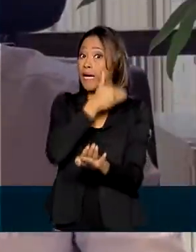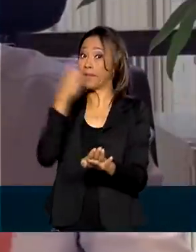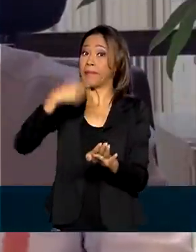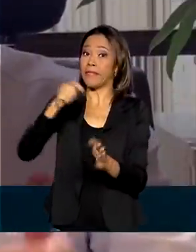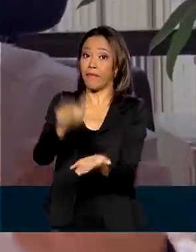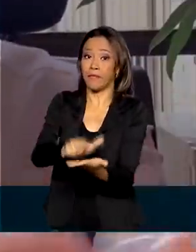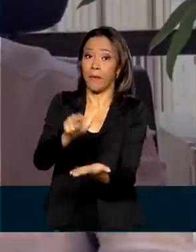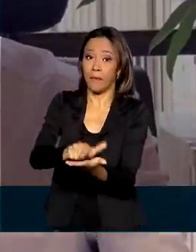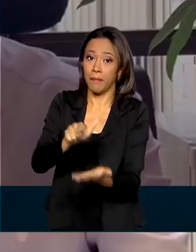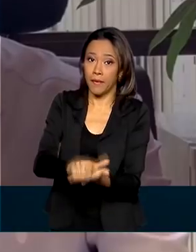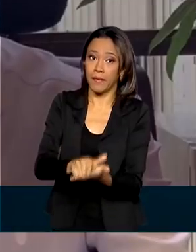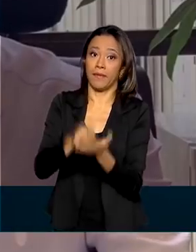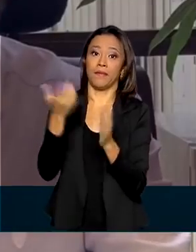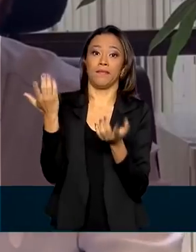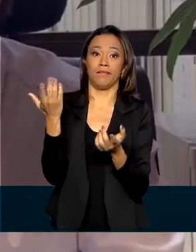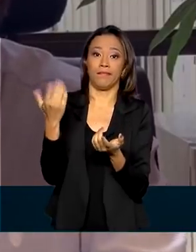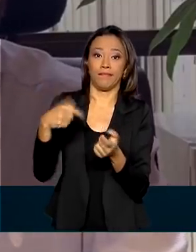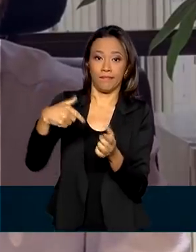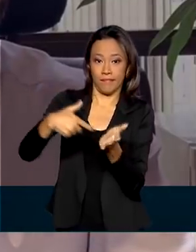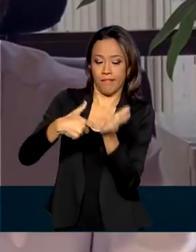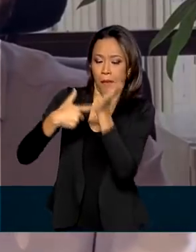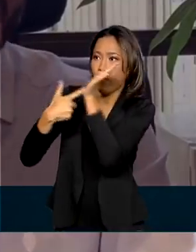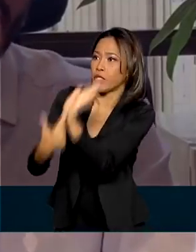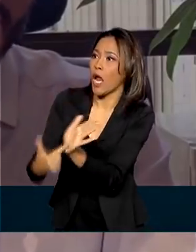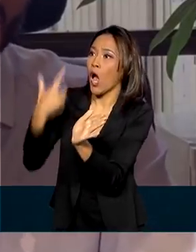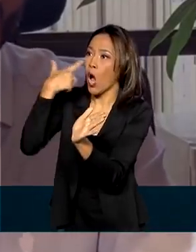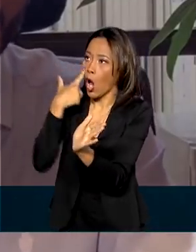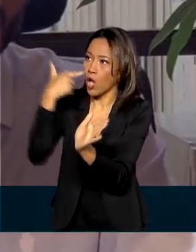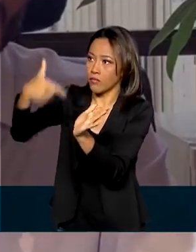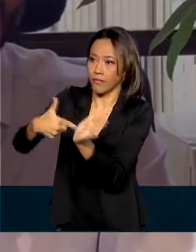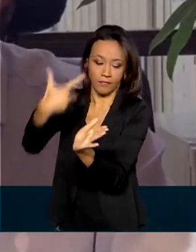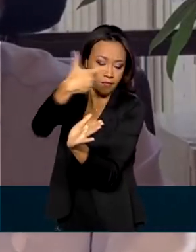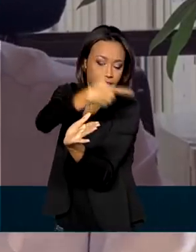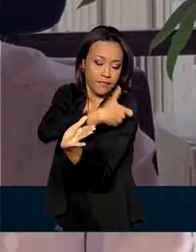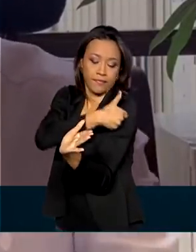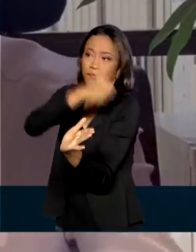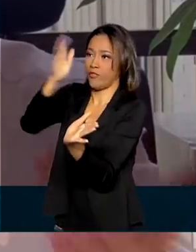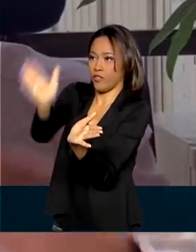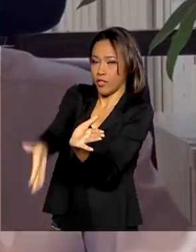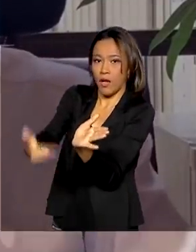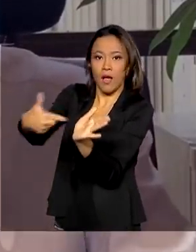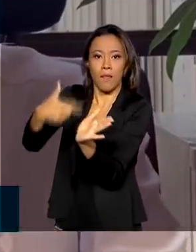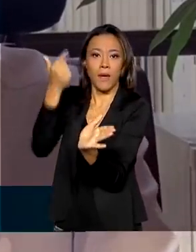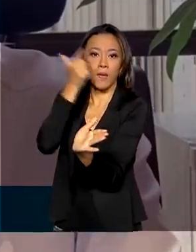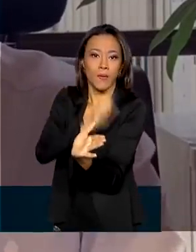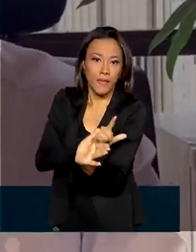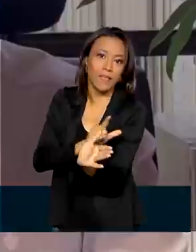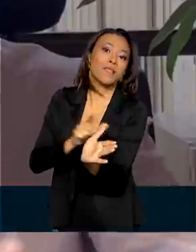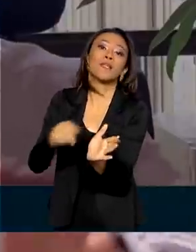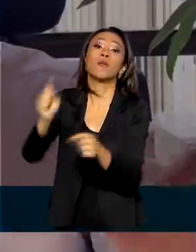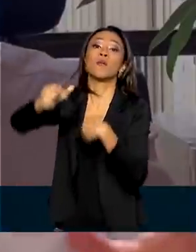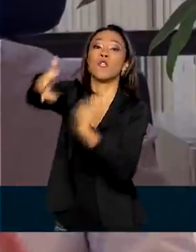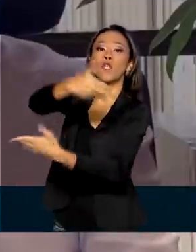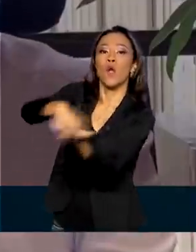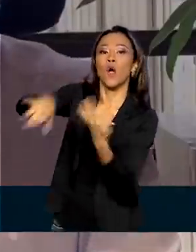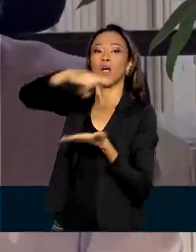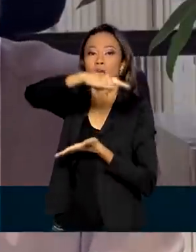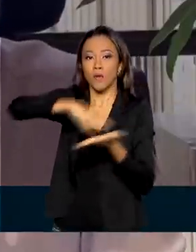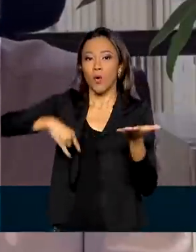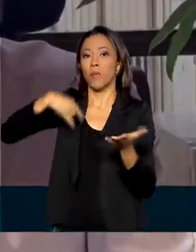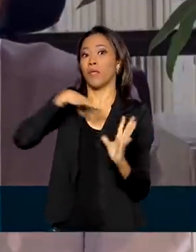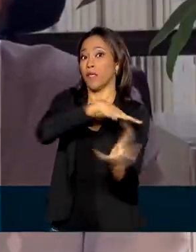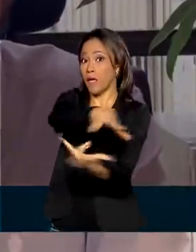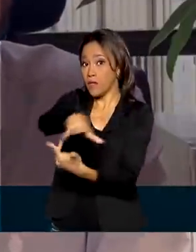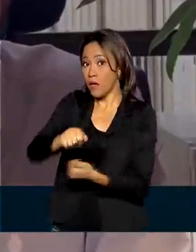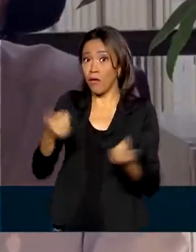regional a um dos postos da Anvisa, nos aeroportos, apresentar fisicamente o seu cartão para obter o cartão internacional. E agora você faz isso de